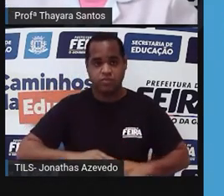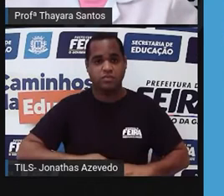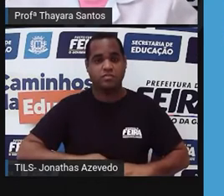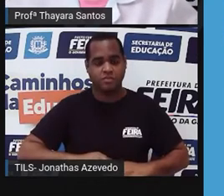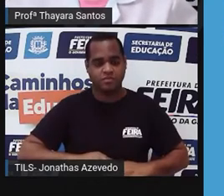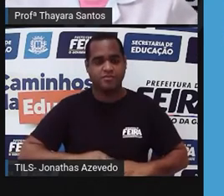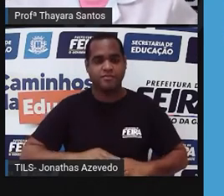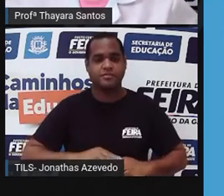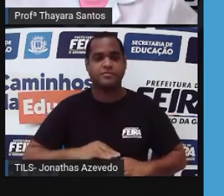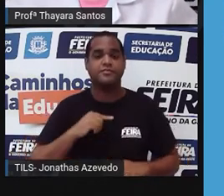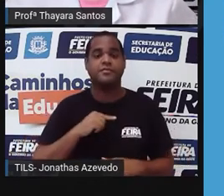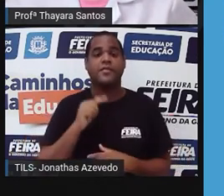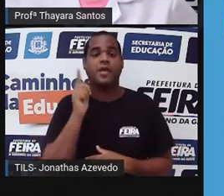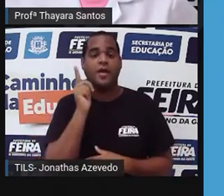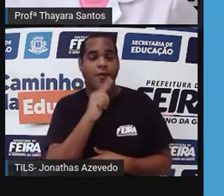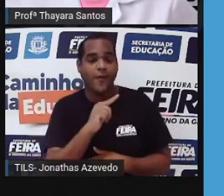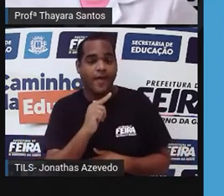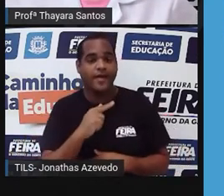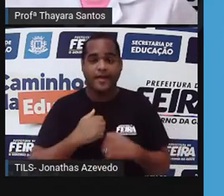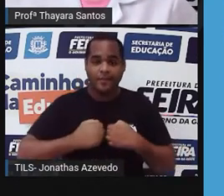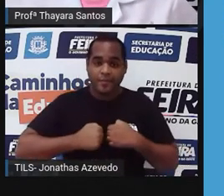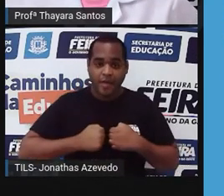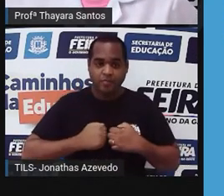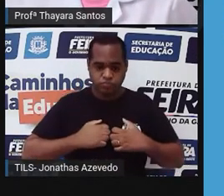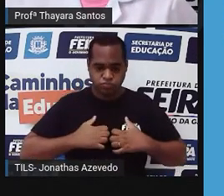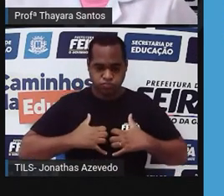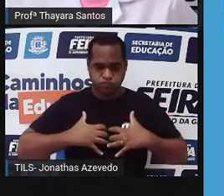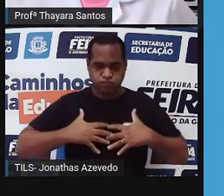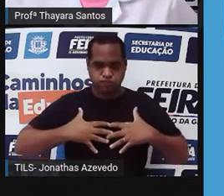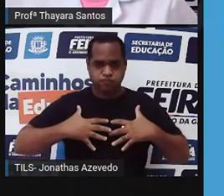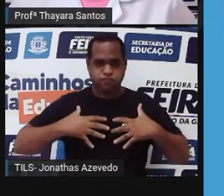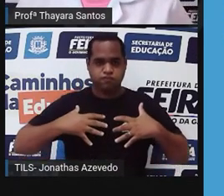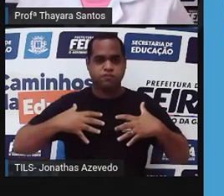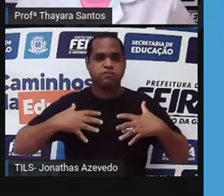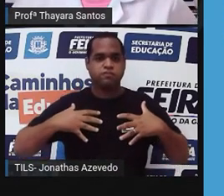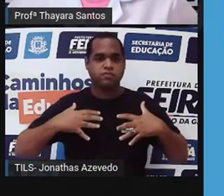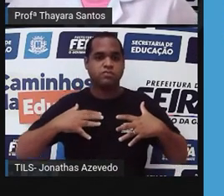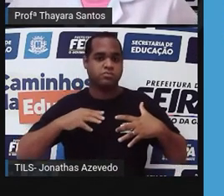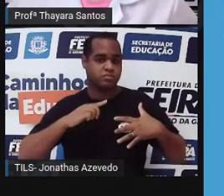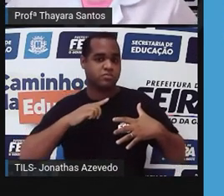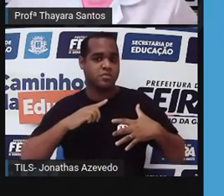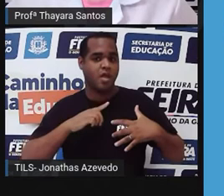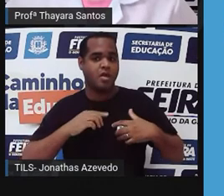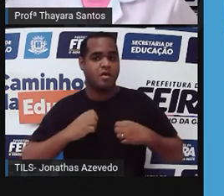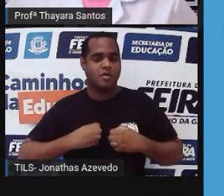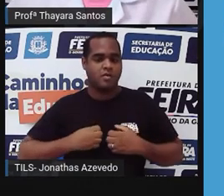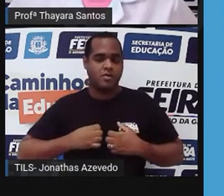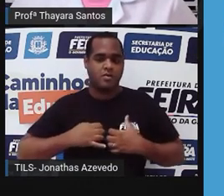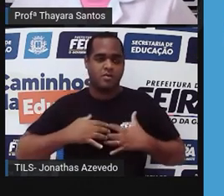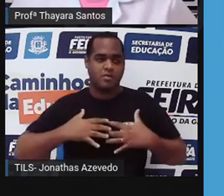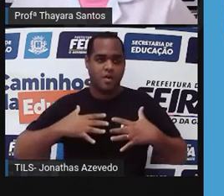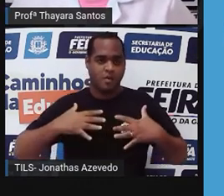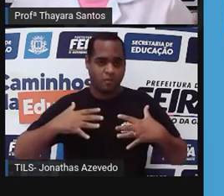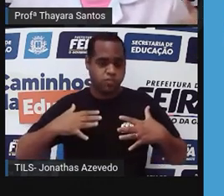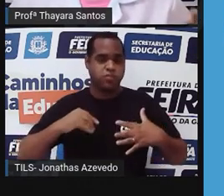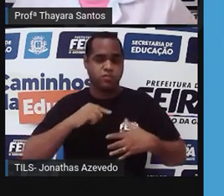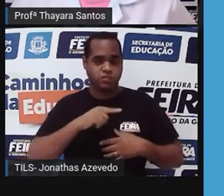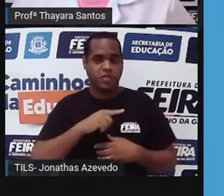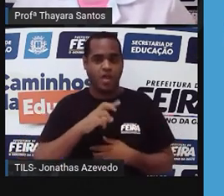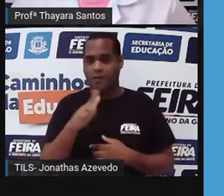fazer com que o nosso pulmão, ele infle, né? Ele fica grandão para receber mais